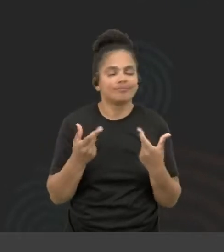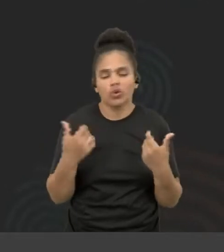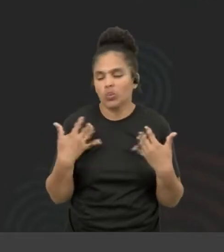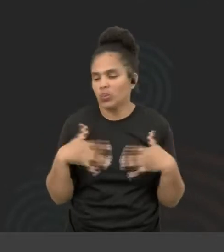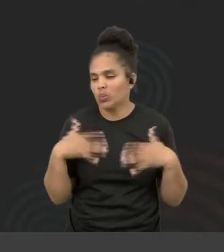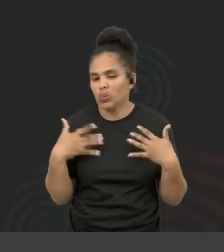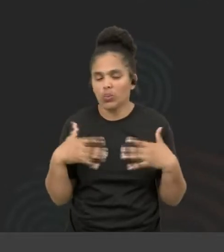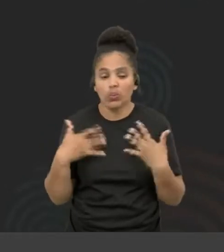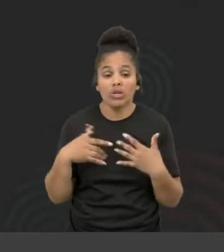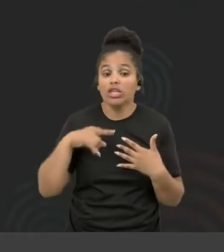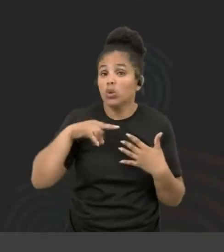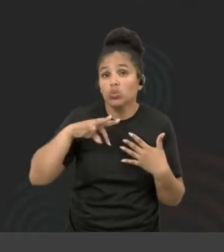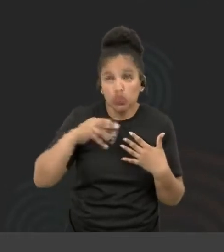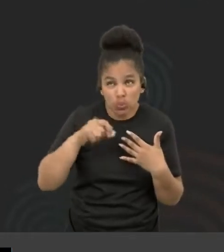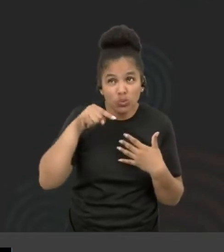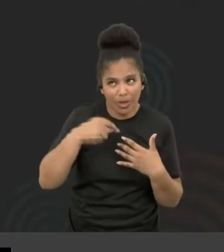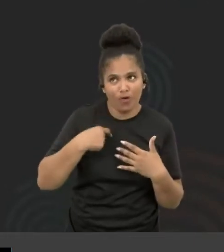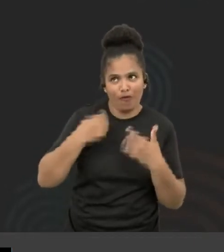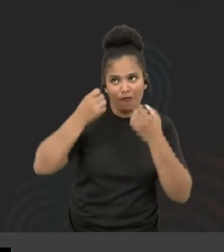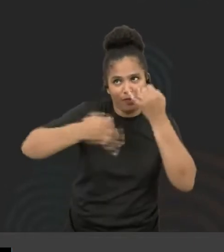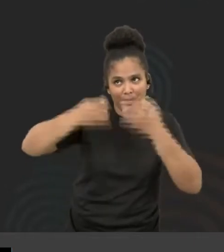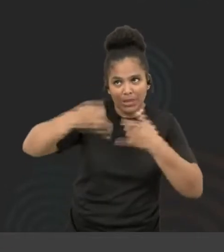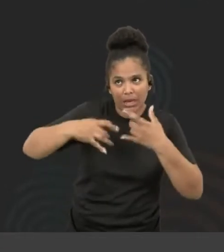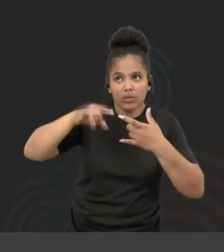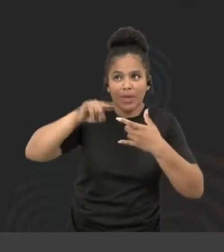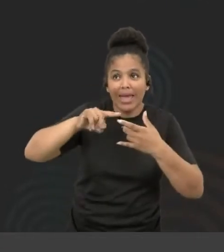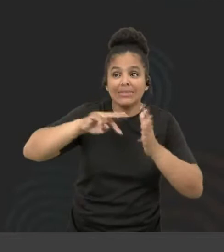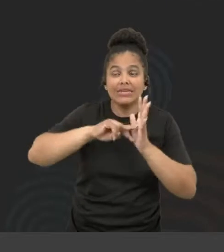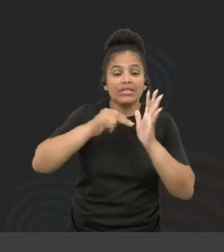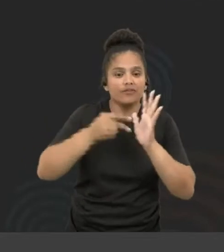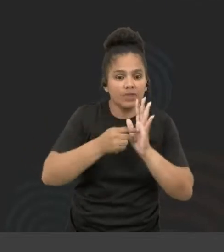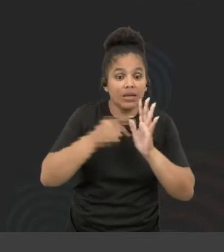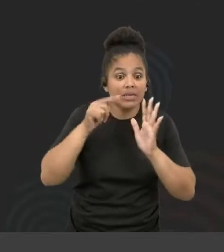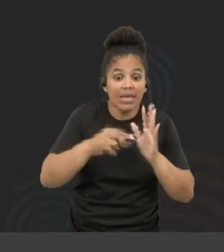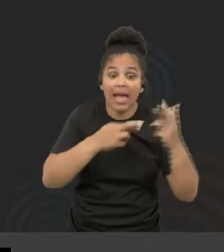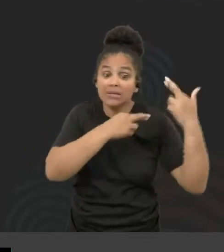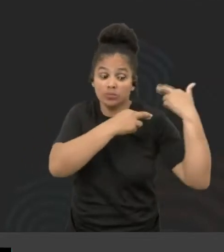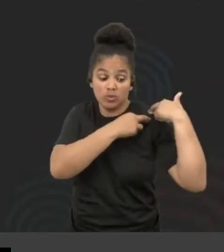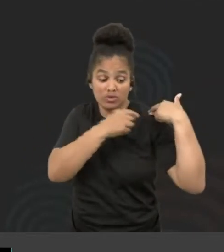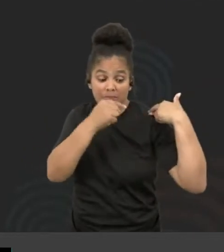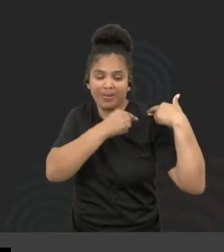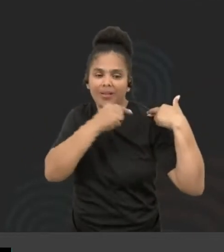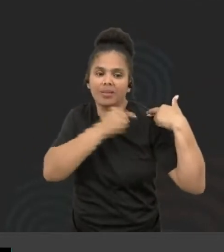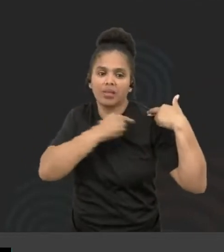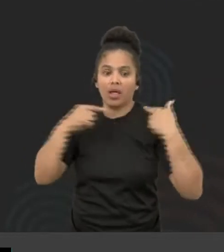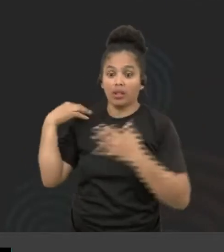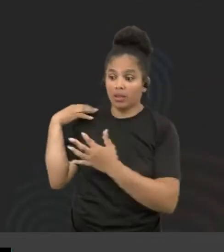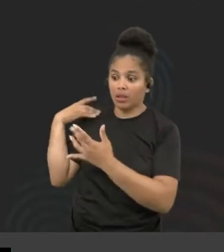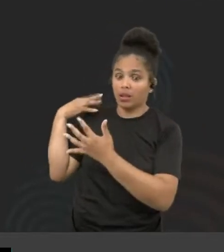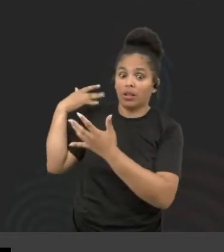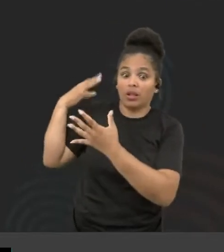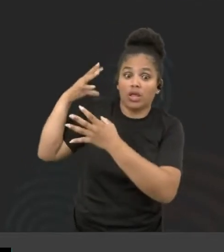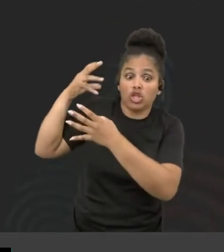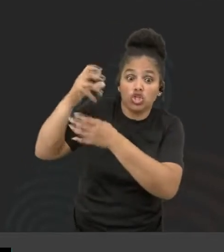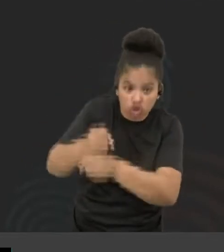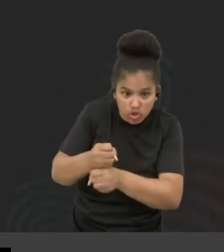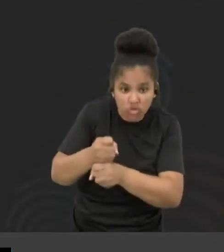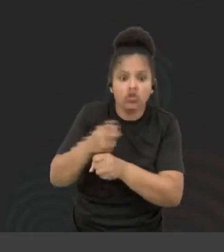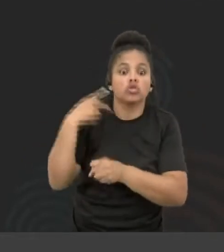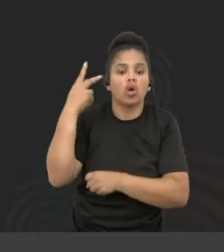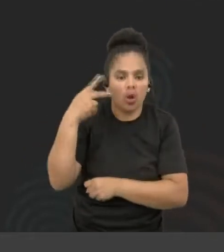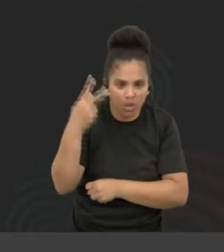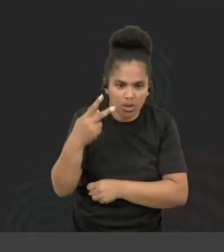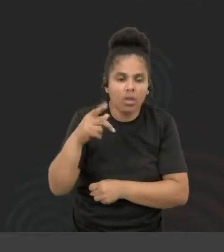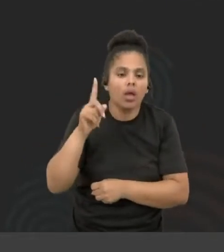a responsabilidade histórica que a internet tem com a tecnologia, ela vem